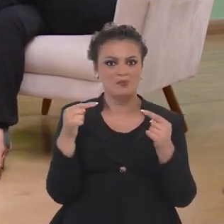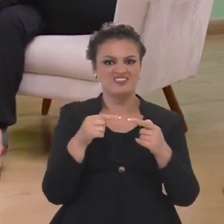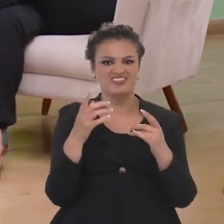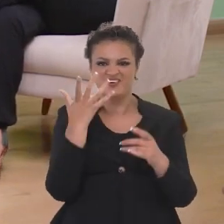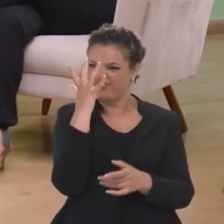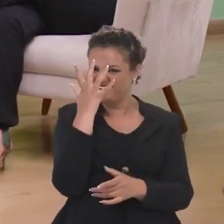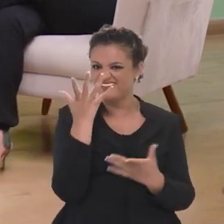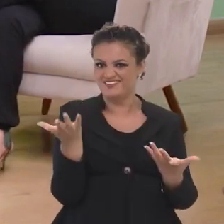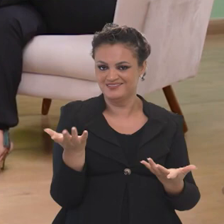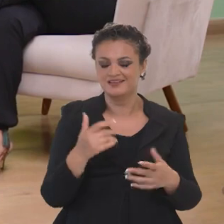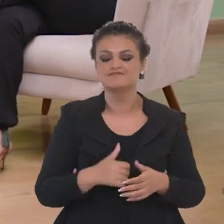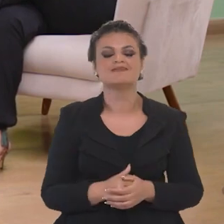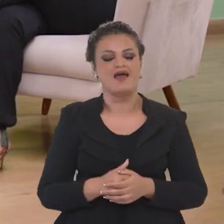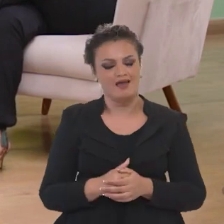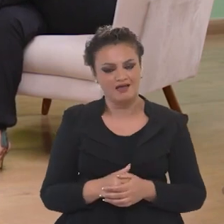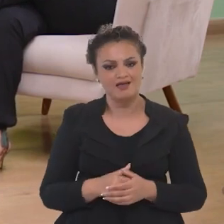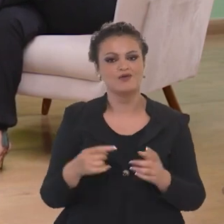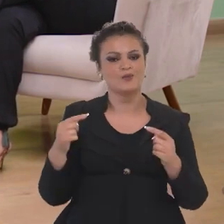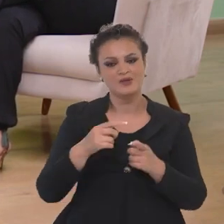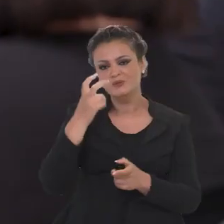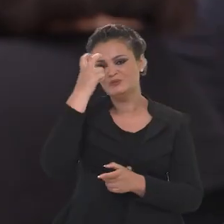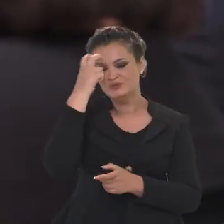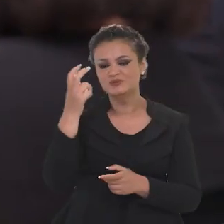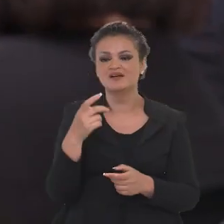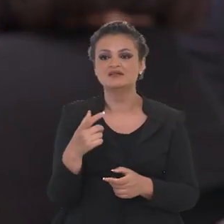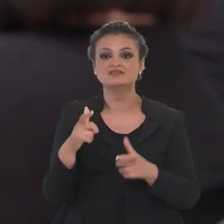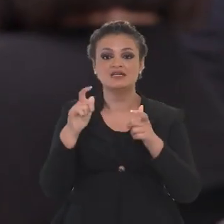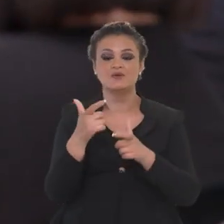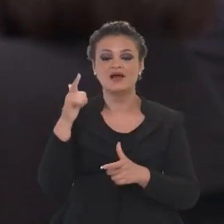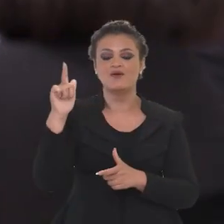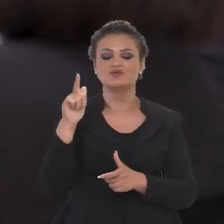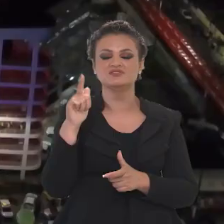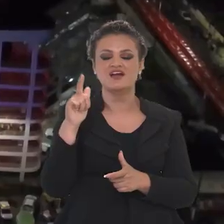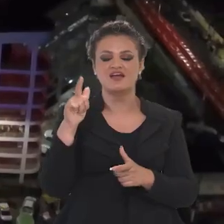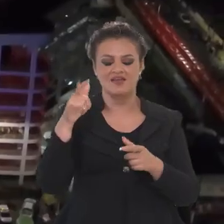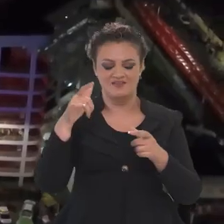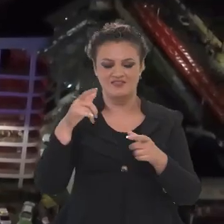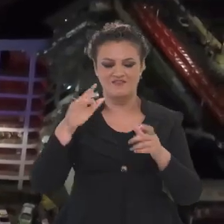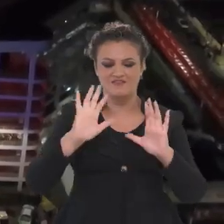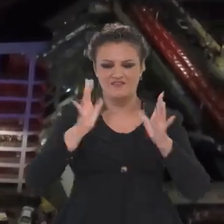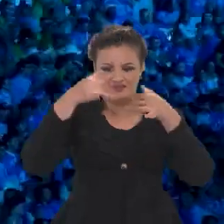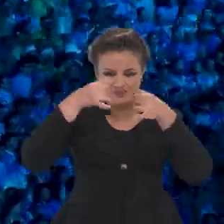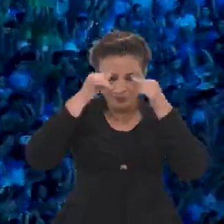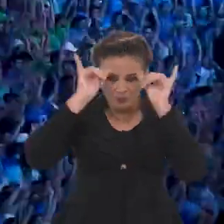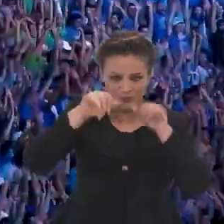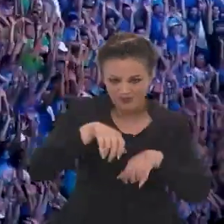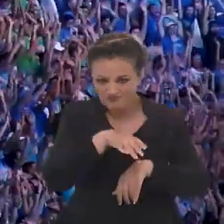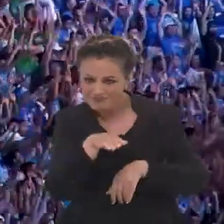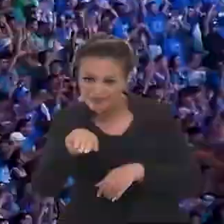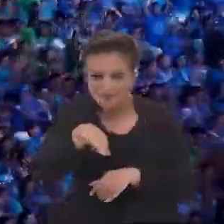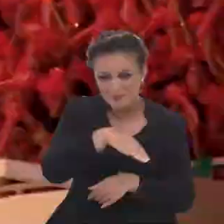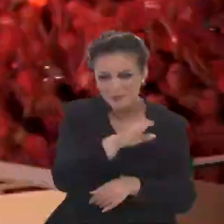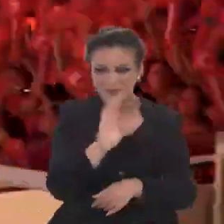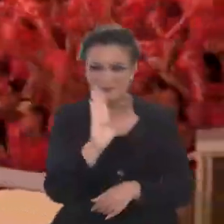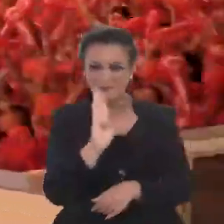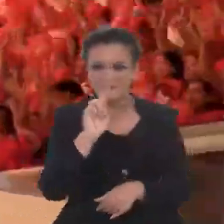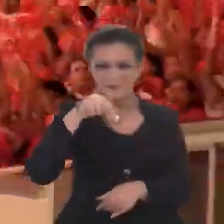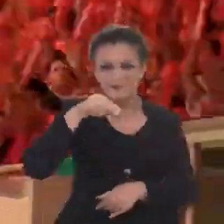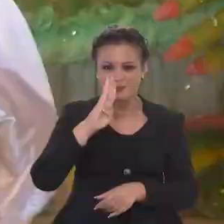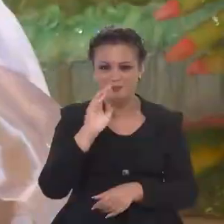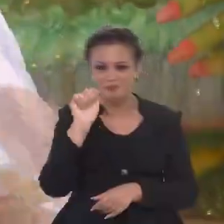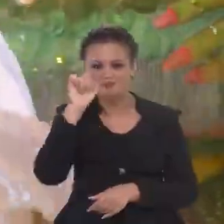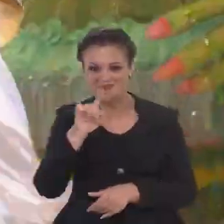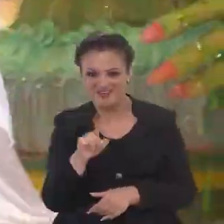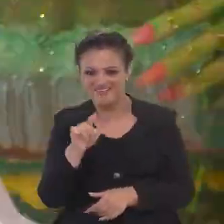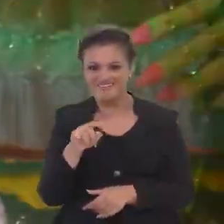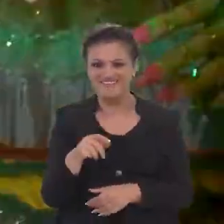com o Carnaval. Tem uma identidade cultural. E depois a gente tem Parantins. Para você ter uma ideia de como é que você vai para todas as regiões do Brasil